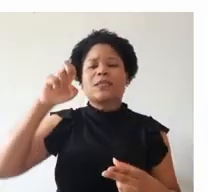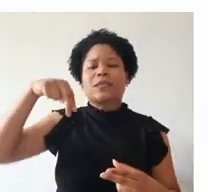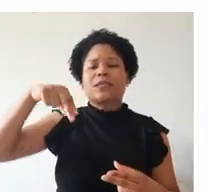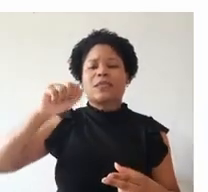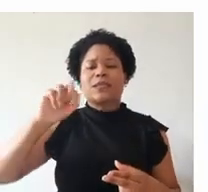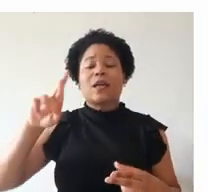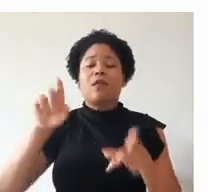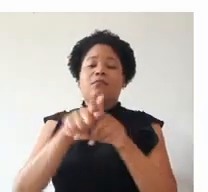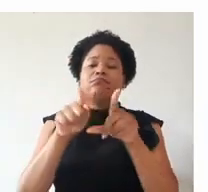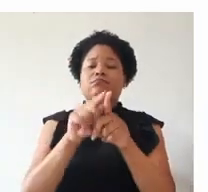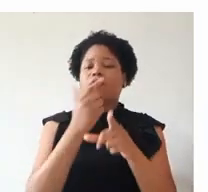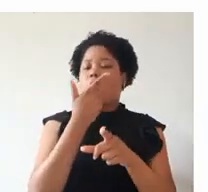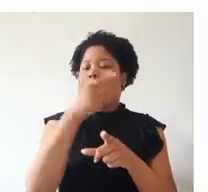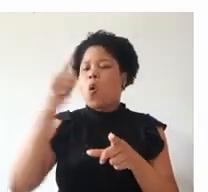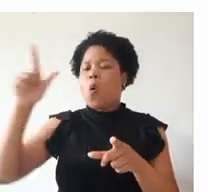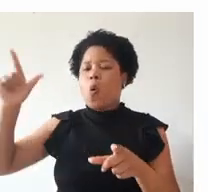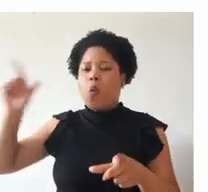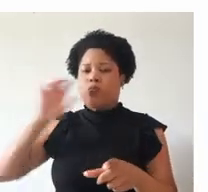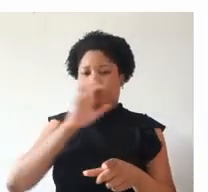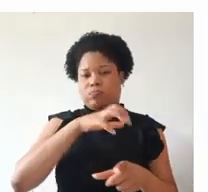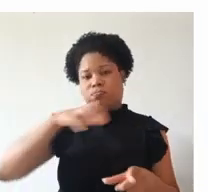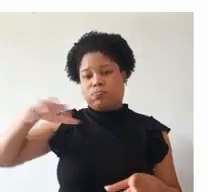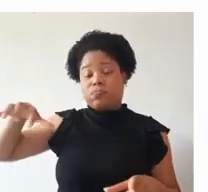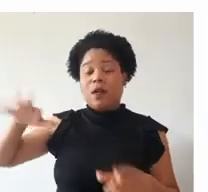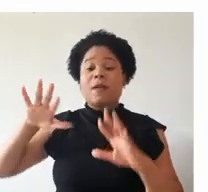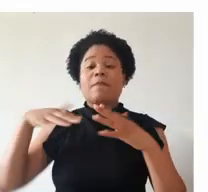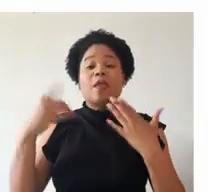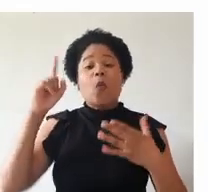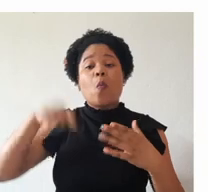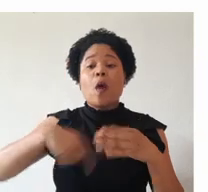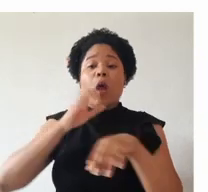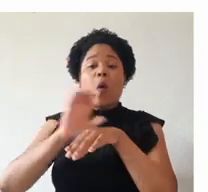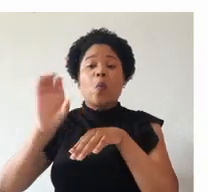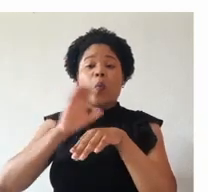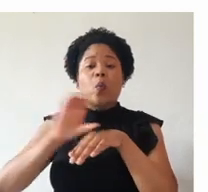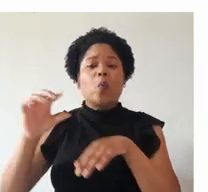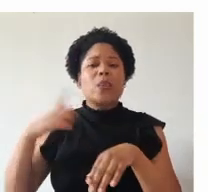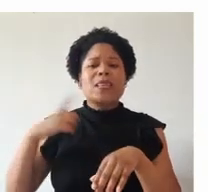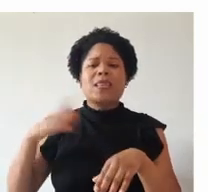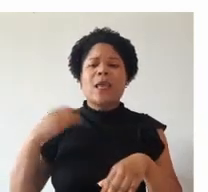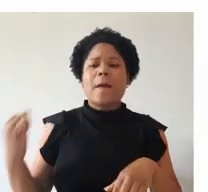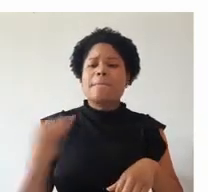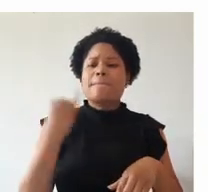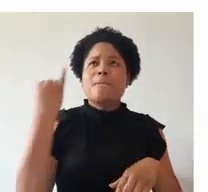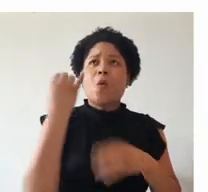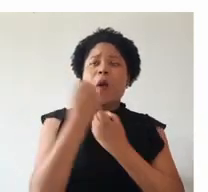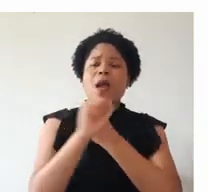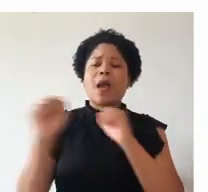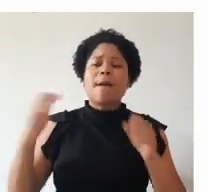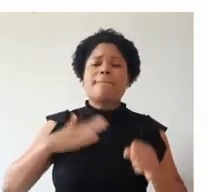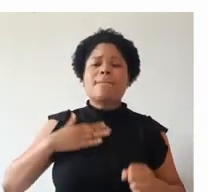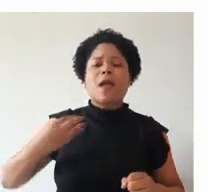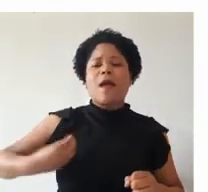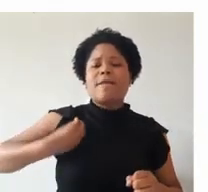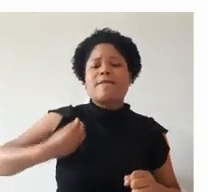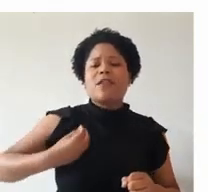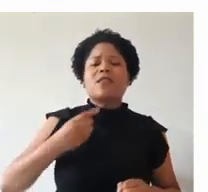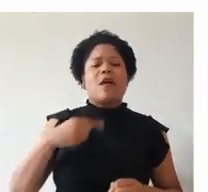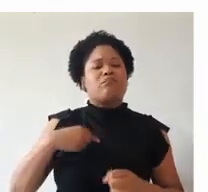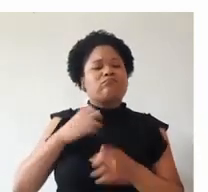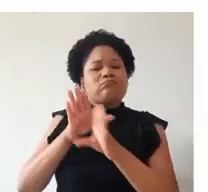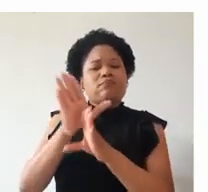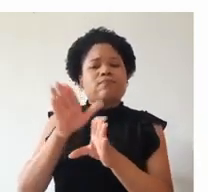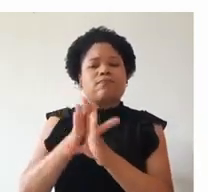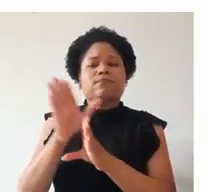Minas e demais órgãos. Então, é um curso que teve uma importância muito grande na minha vida, que eu